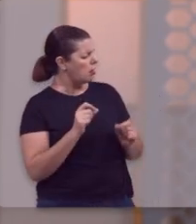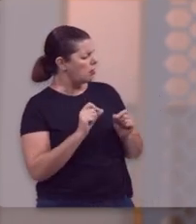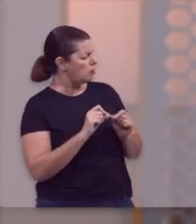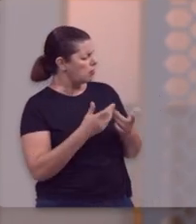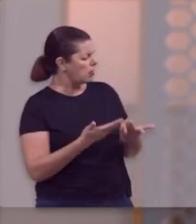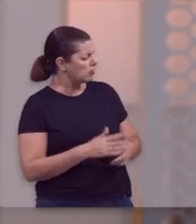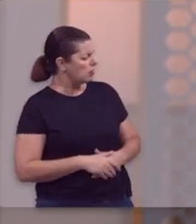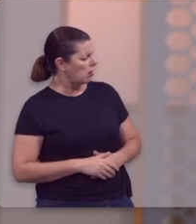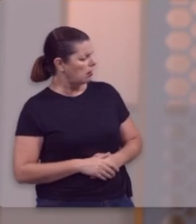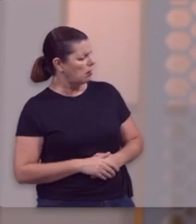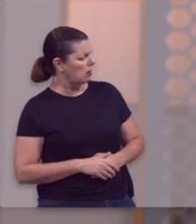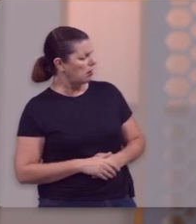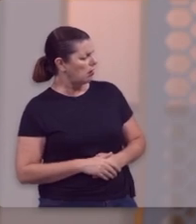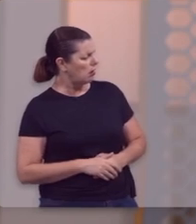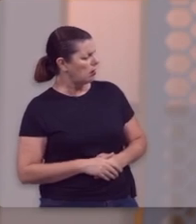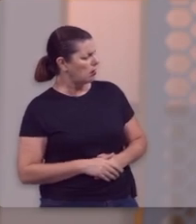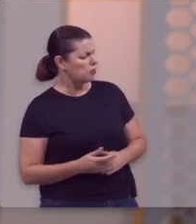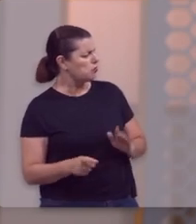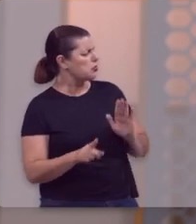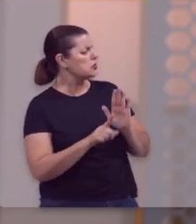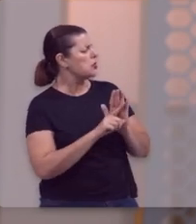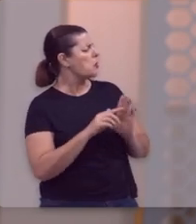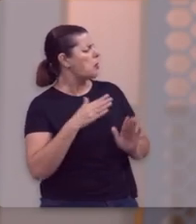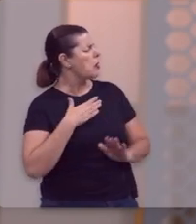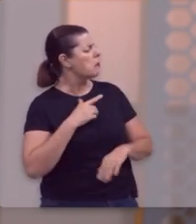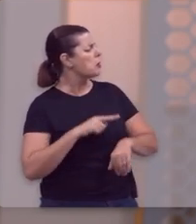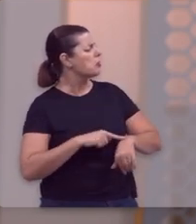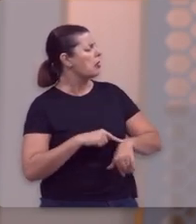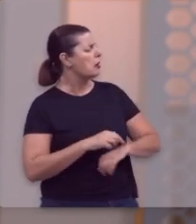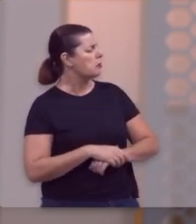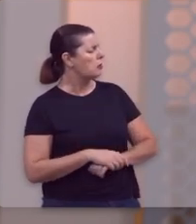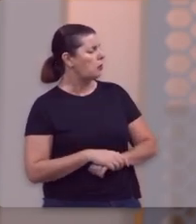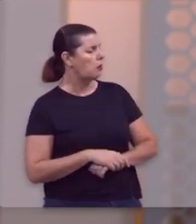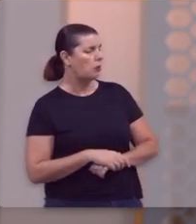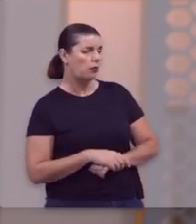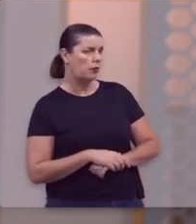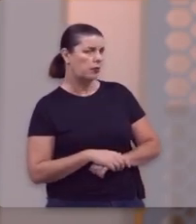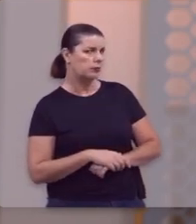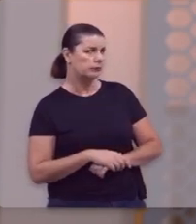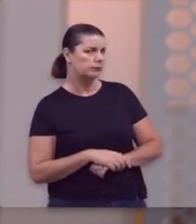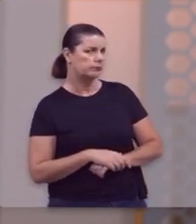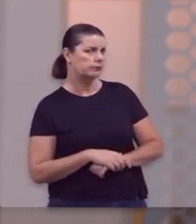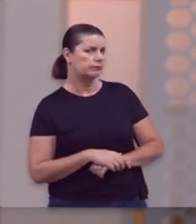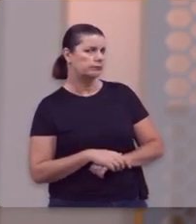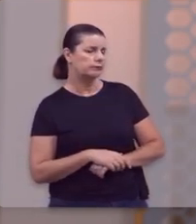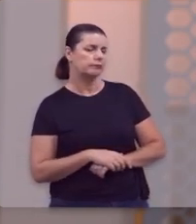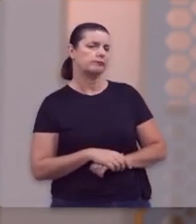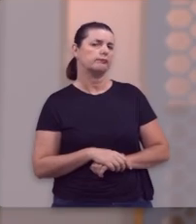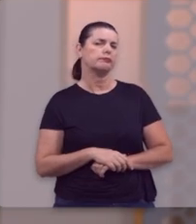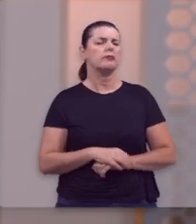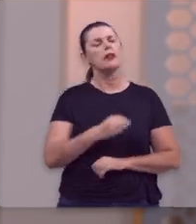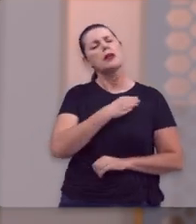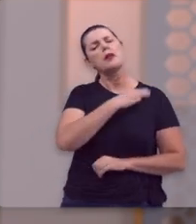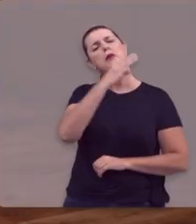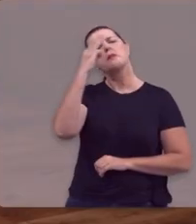Jesus respondeu, mulher, que tenho eu contigo, ainda não é chegada a minha hora.